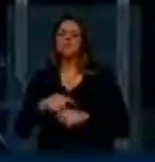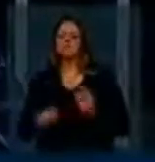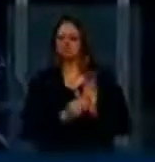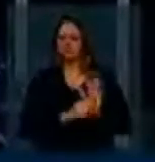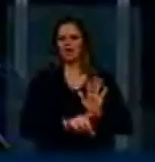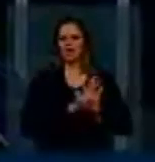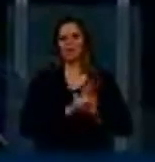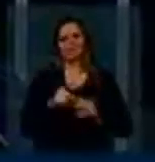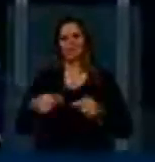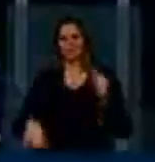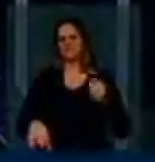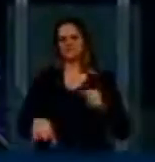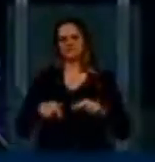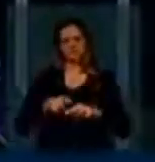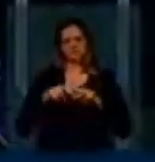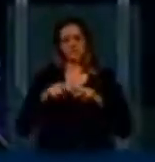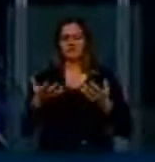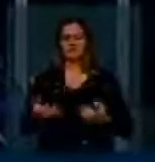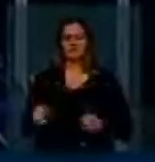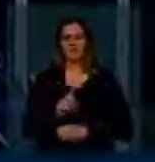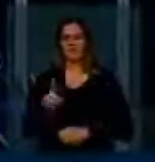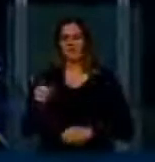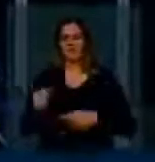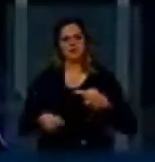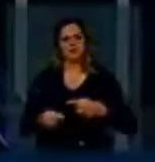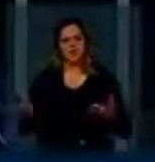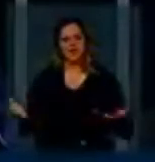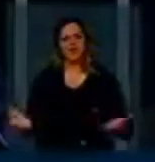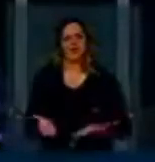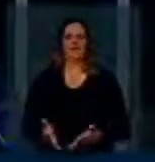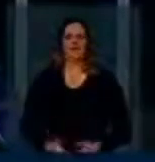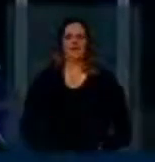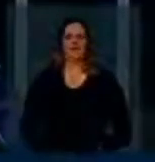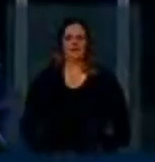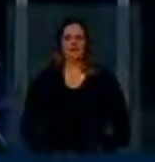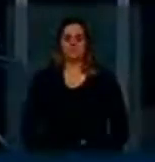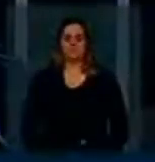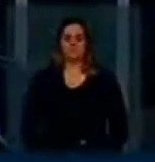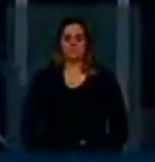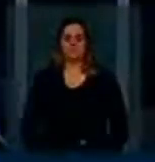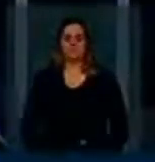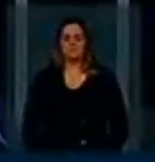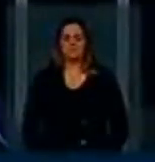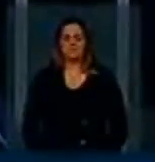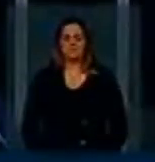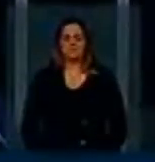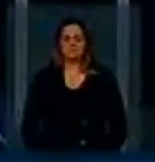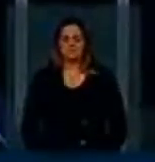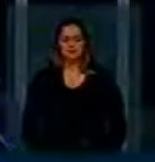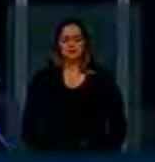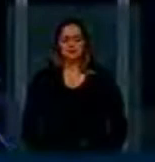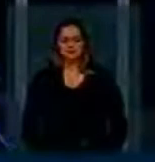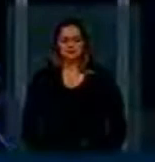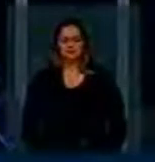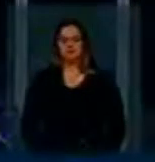questão trazendo o mínimo de entrega que se tem que ter por plano vendido. Porque isso seria incoerência